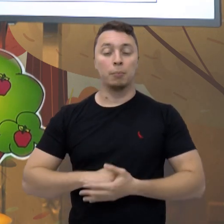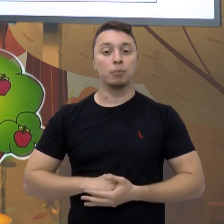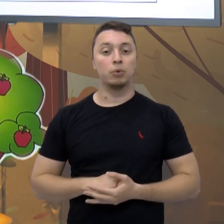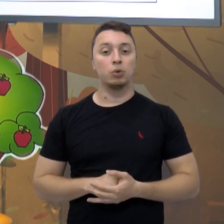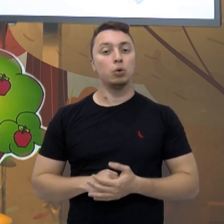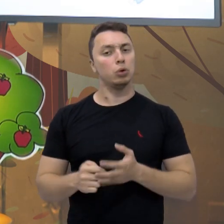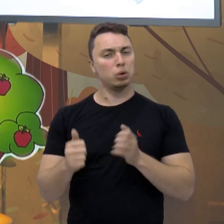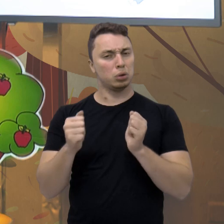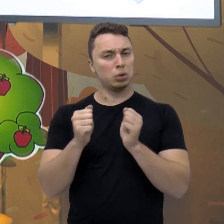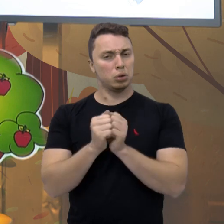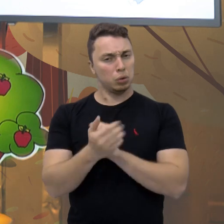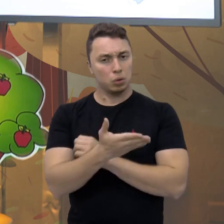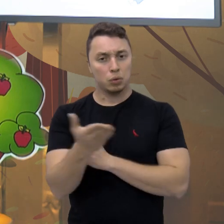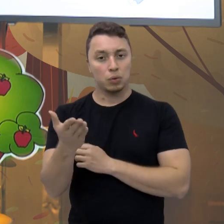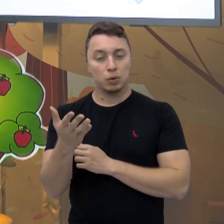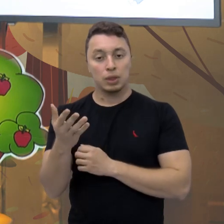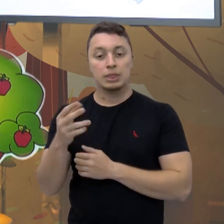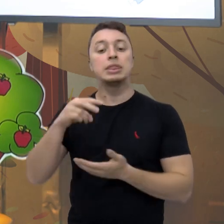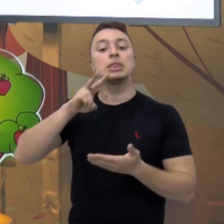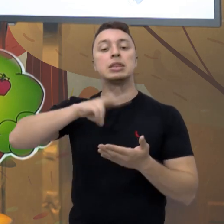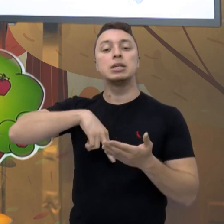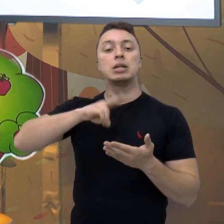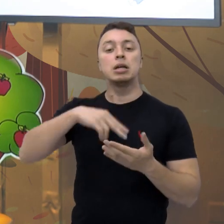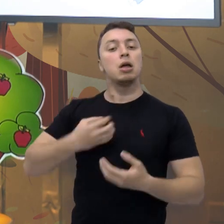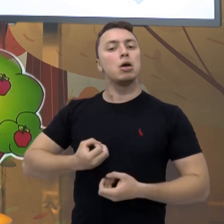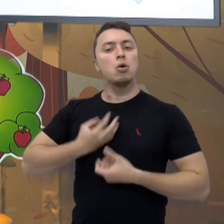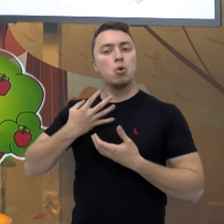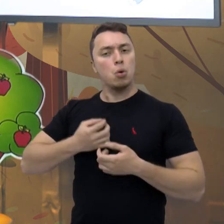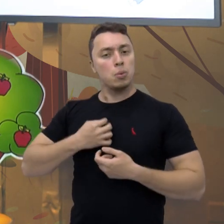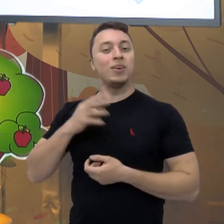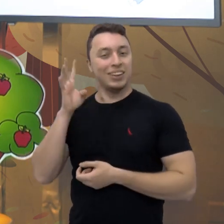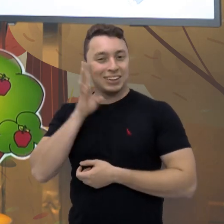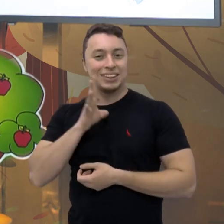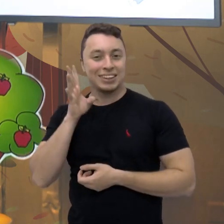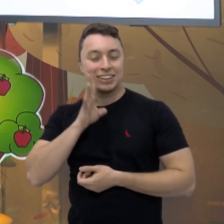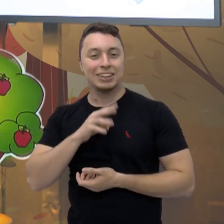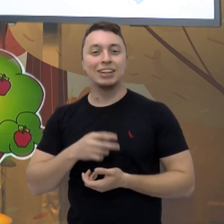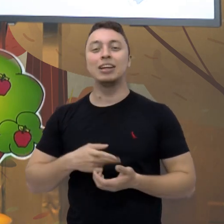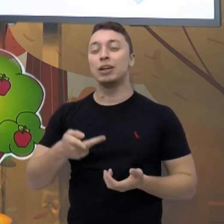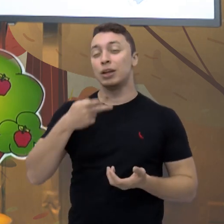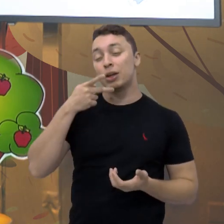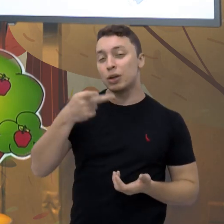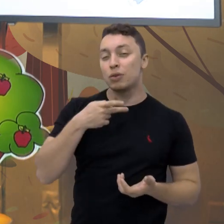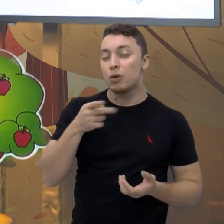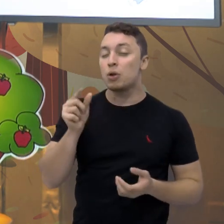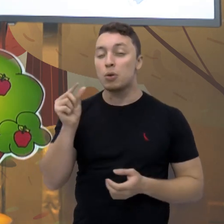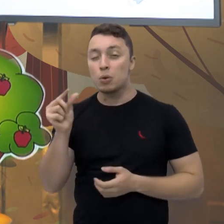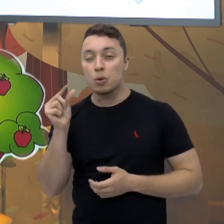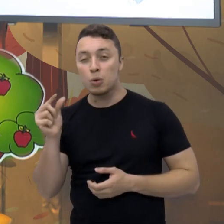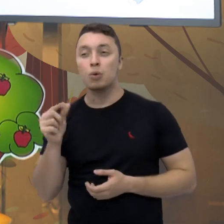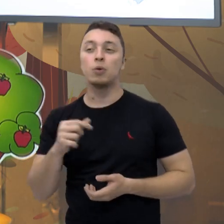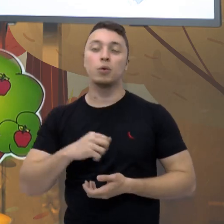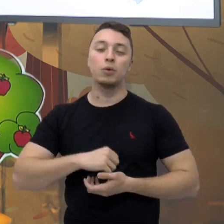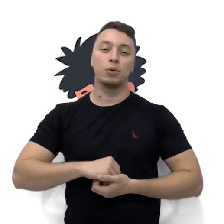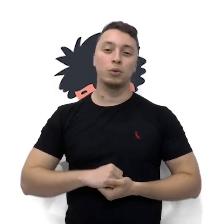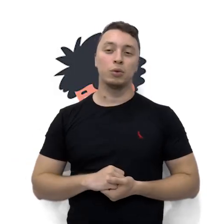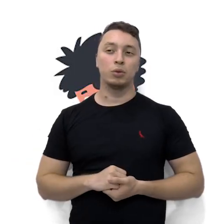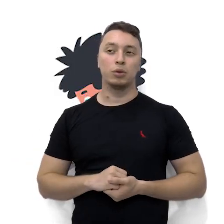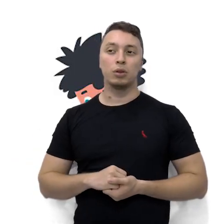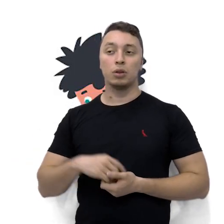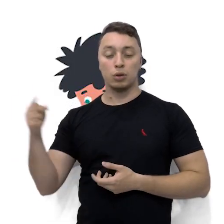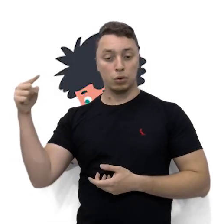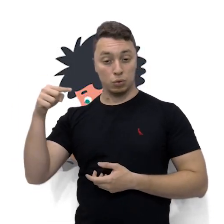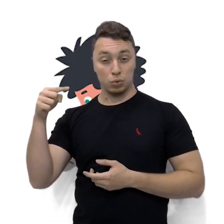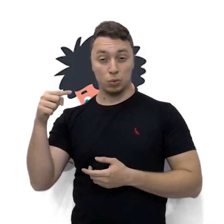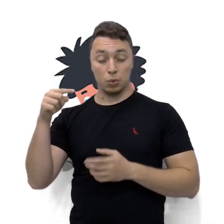vocês a leitura de um poema bem legal, que fala um pouquinho sobre o outono, vamos lá? Quando